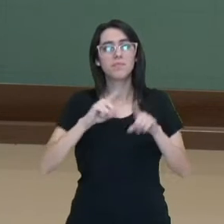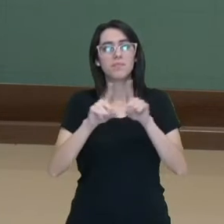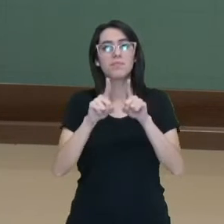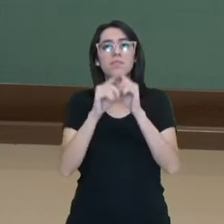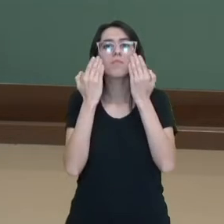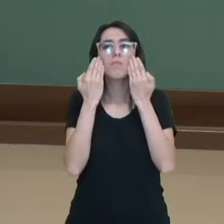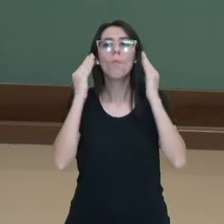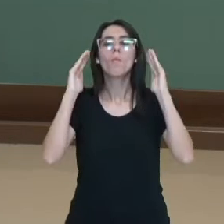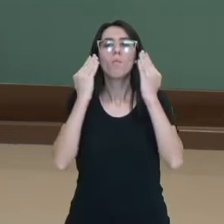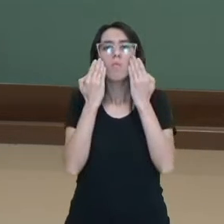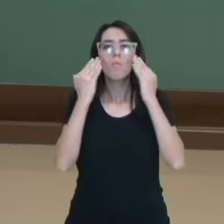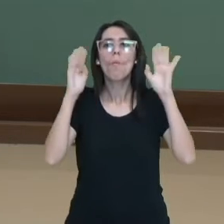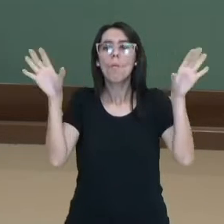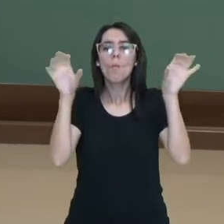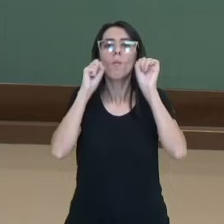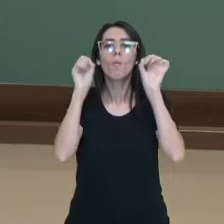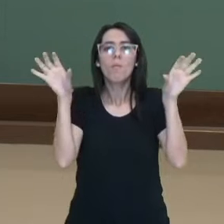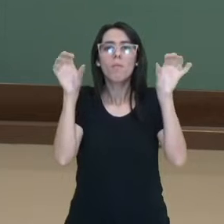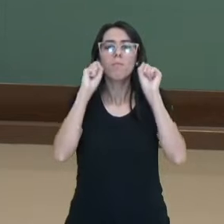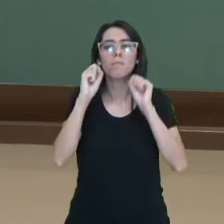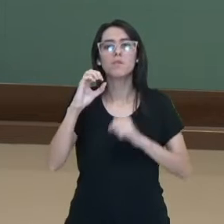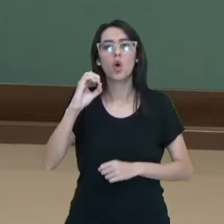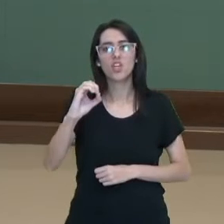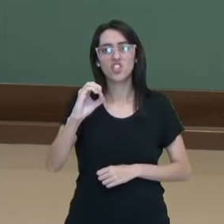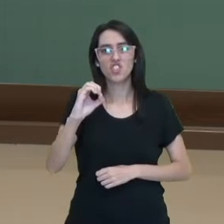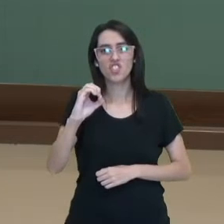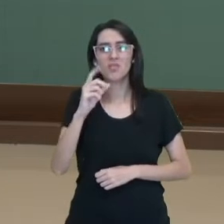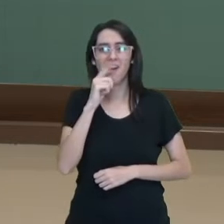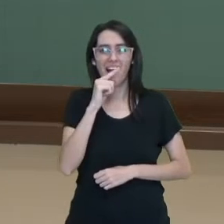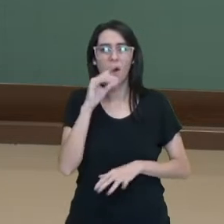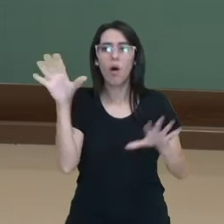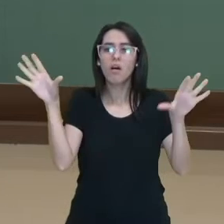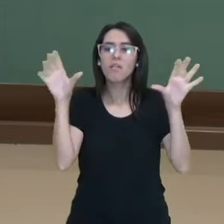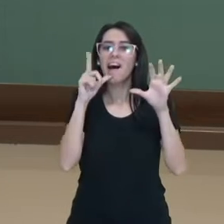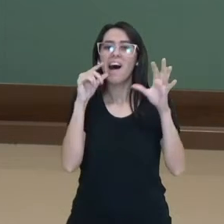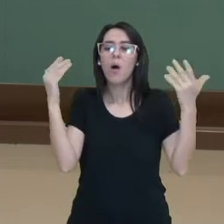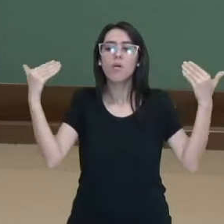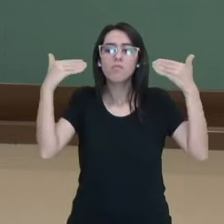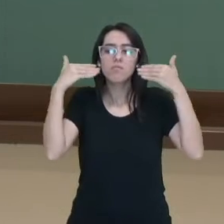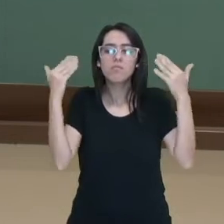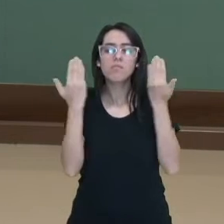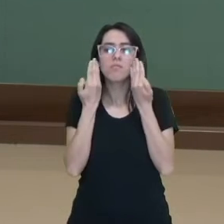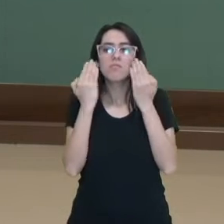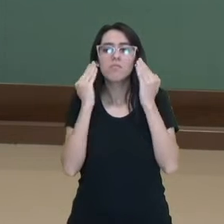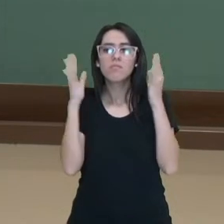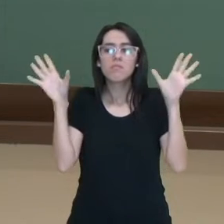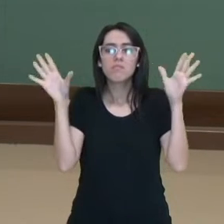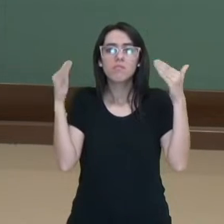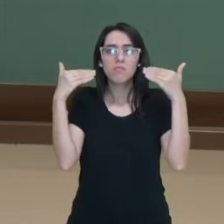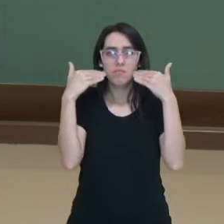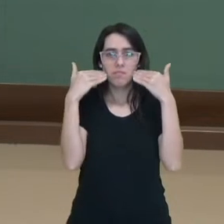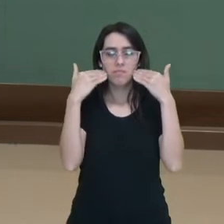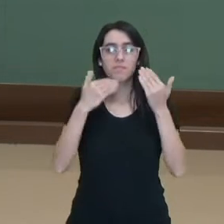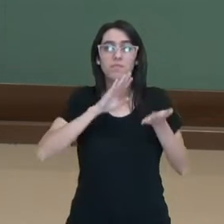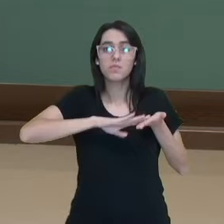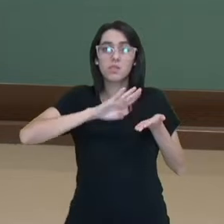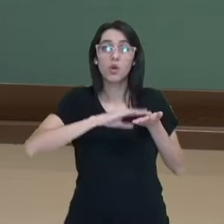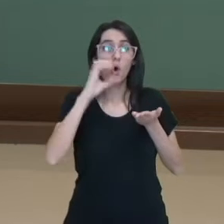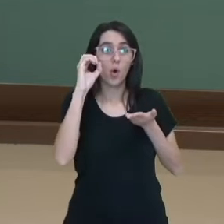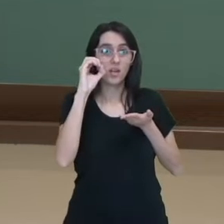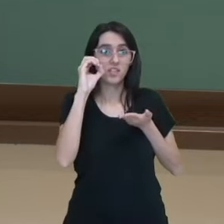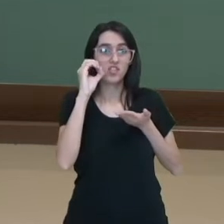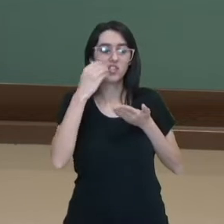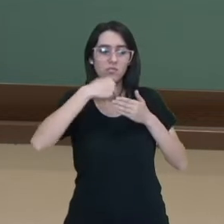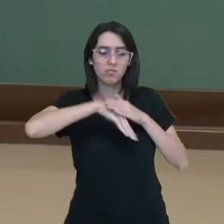vai permitir essa abertura, né, esse movimento. A água entra, aqui estão as branquias, então retira o oxigênio da